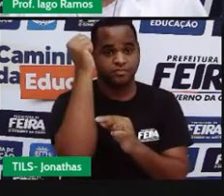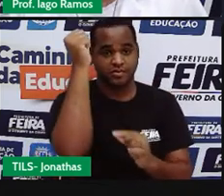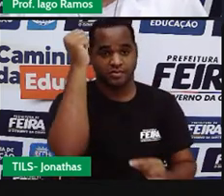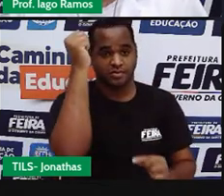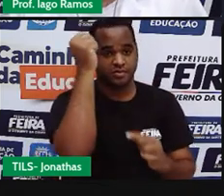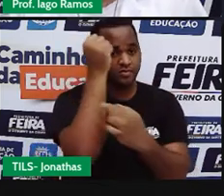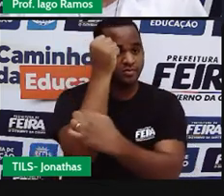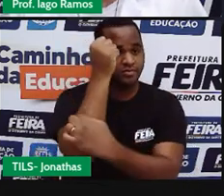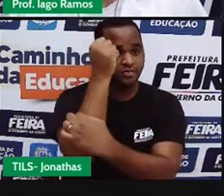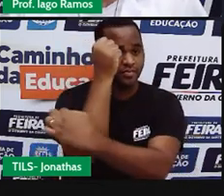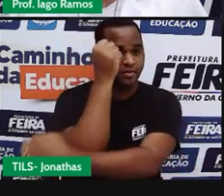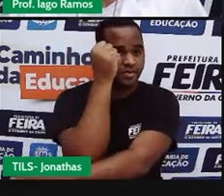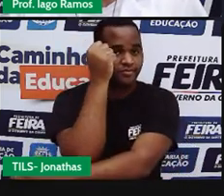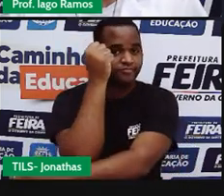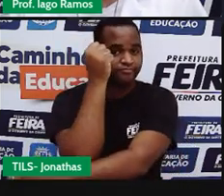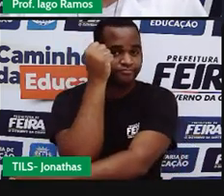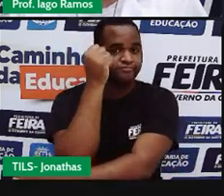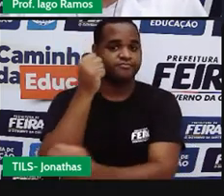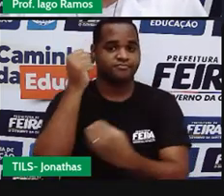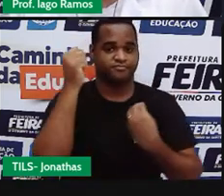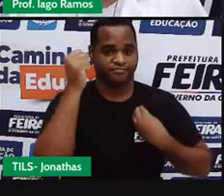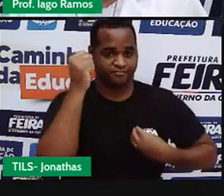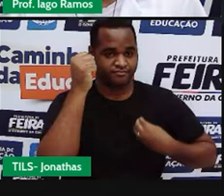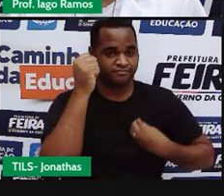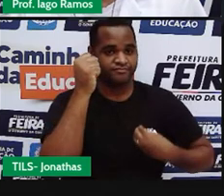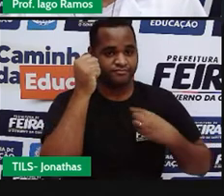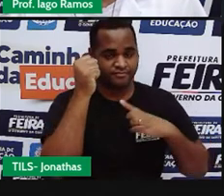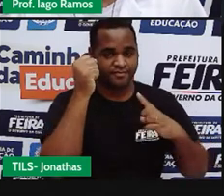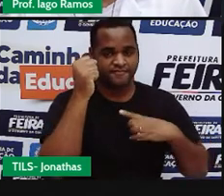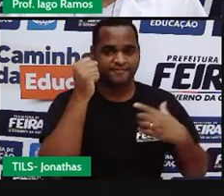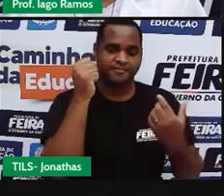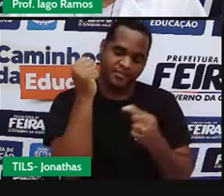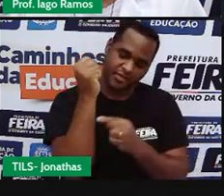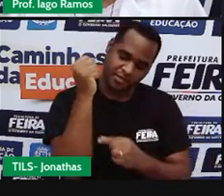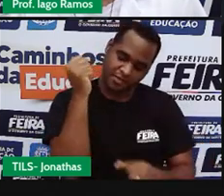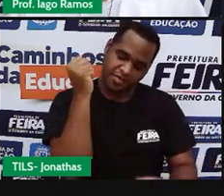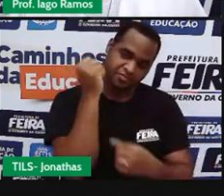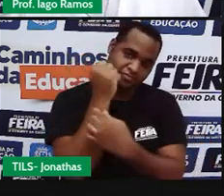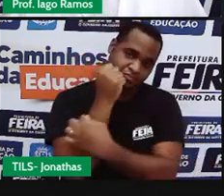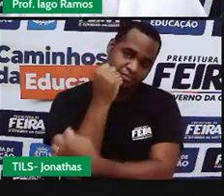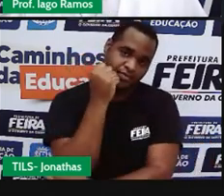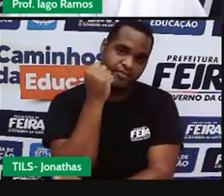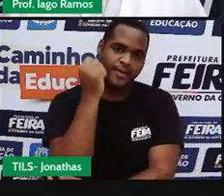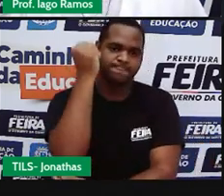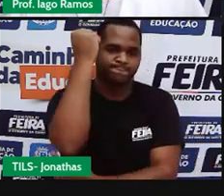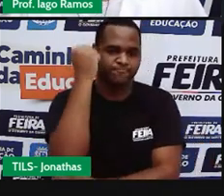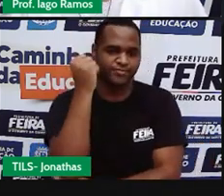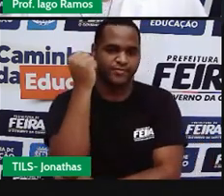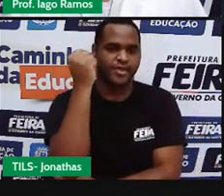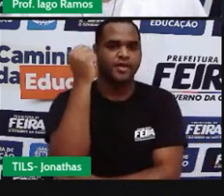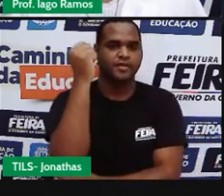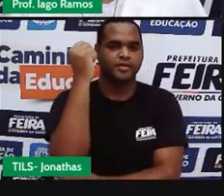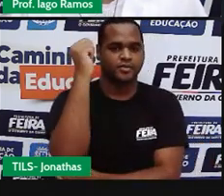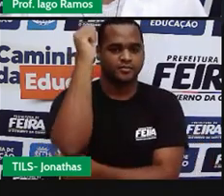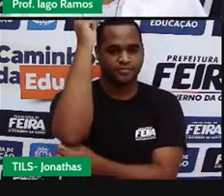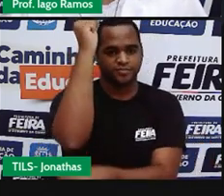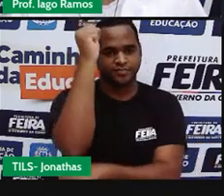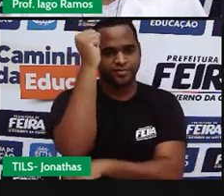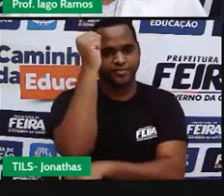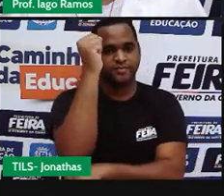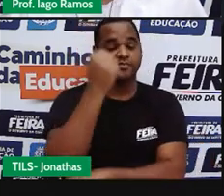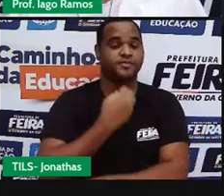Essa cordinha e essa cordinha que estão aqui segurando o poste, tá bom?